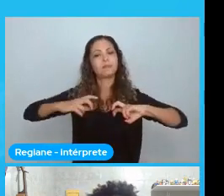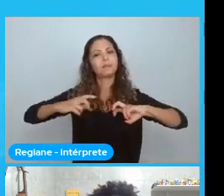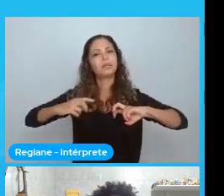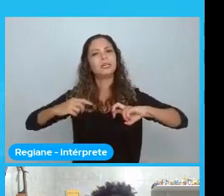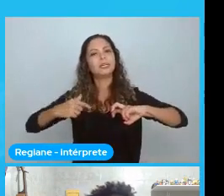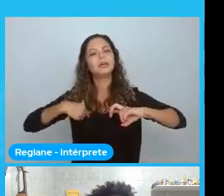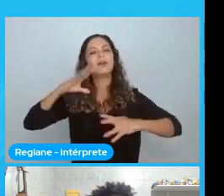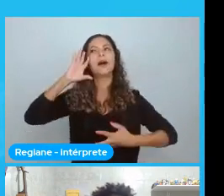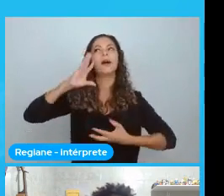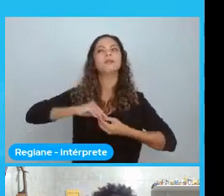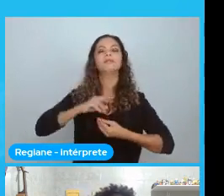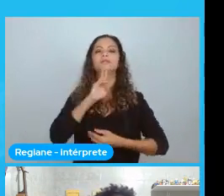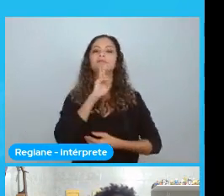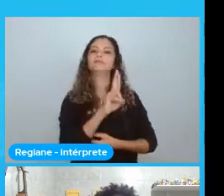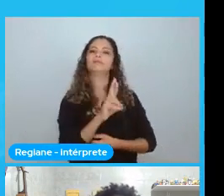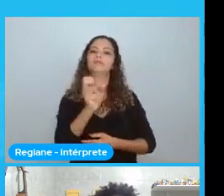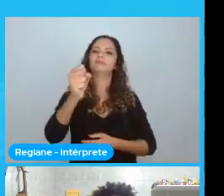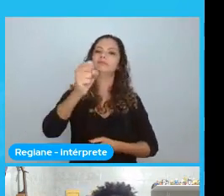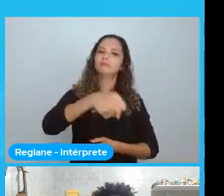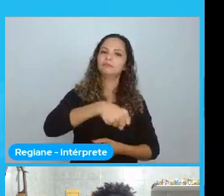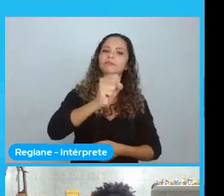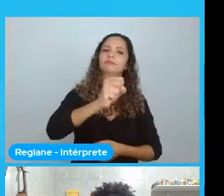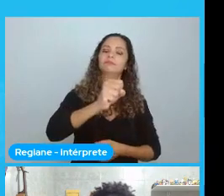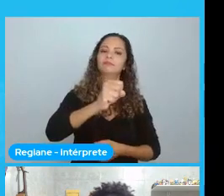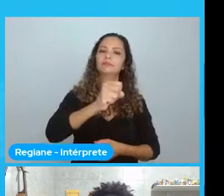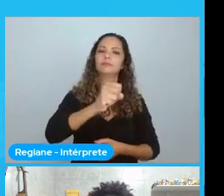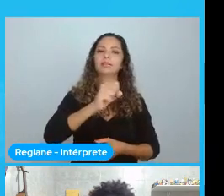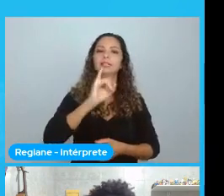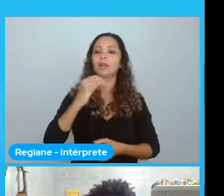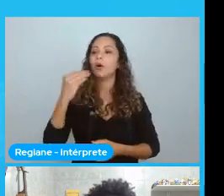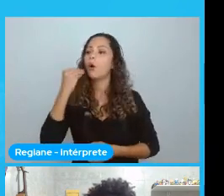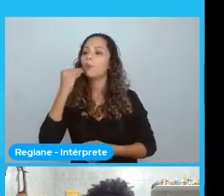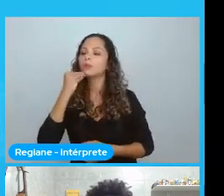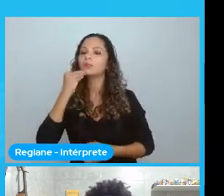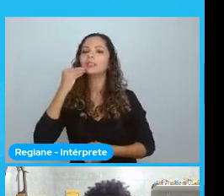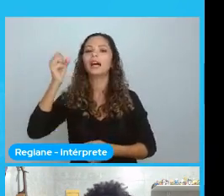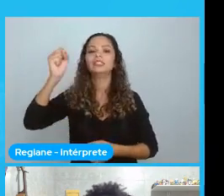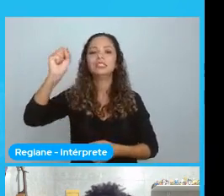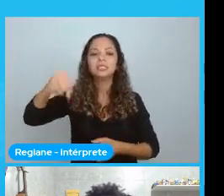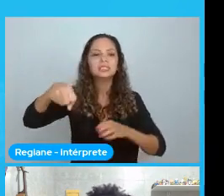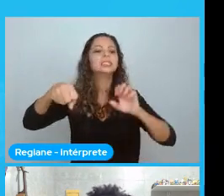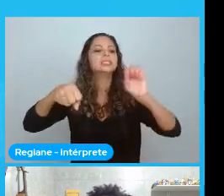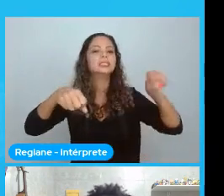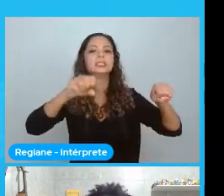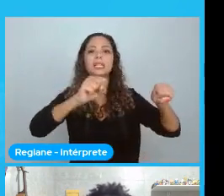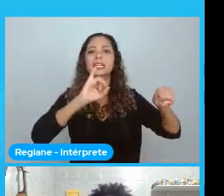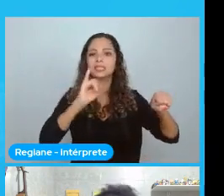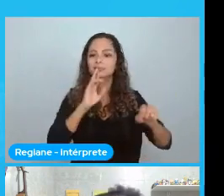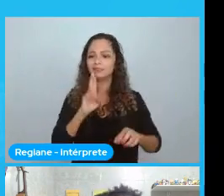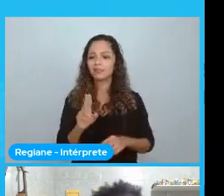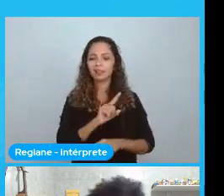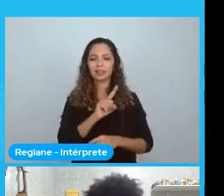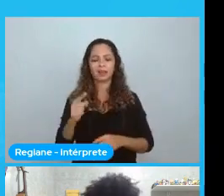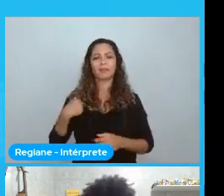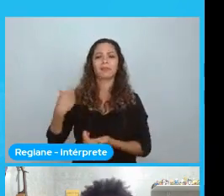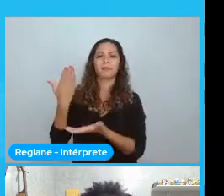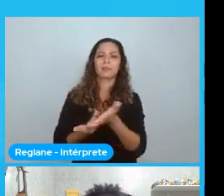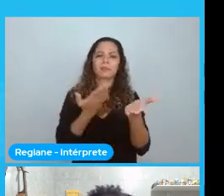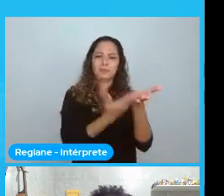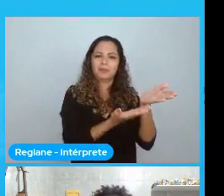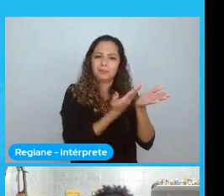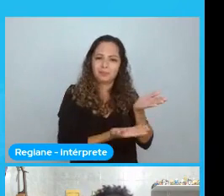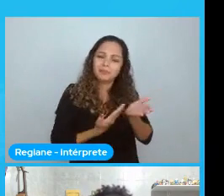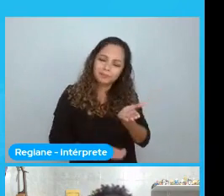Dizer sim. A única coisa que você vai perder. Dizendo sim para as oportunidades. para você mesmo. Dentro das coisas que lhe aparecem. Ou não aparecem.